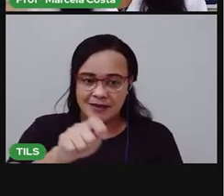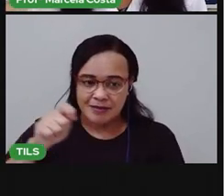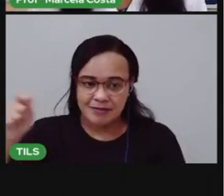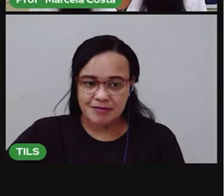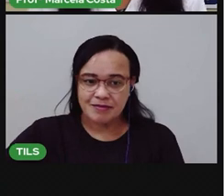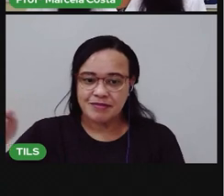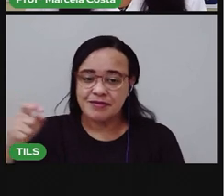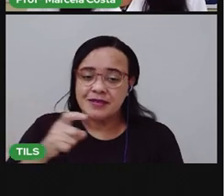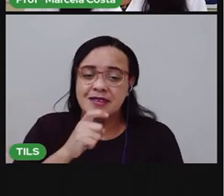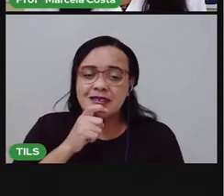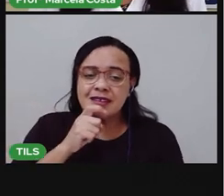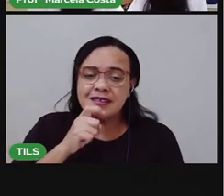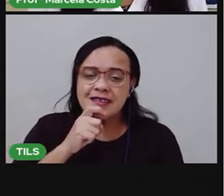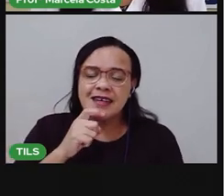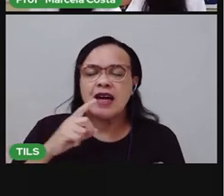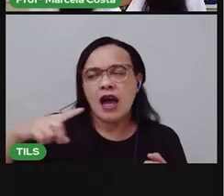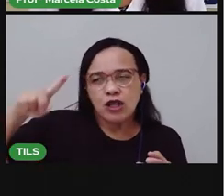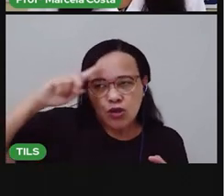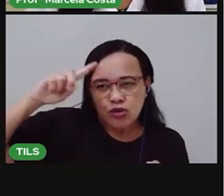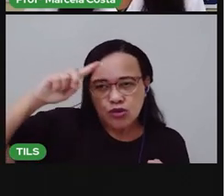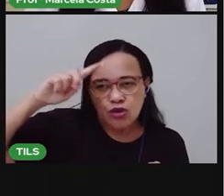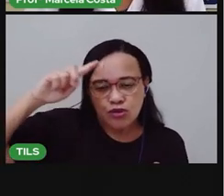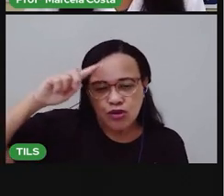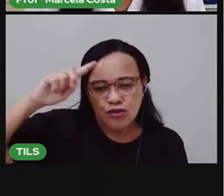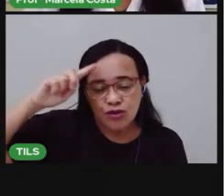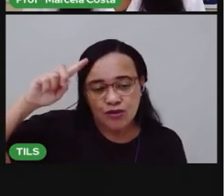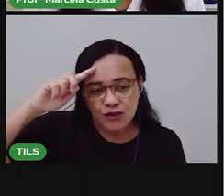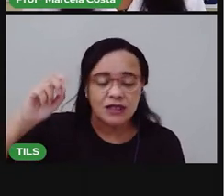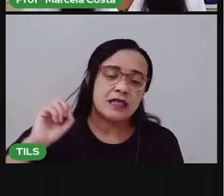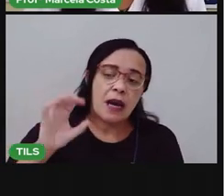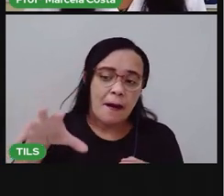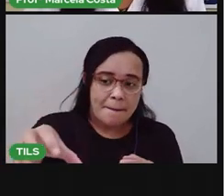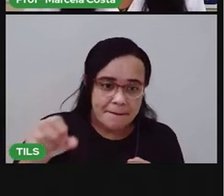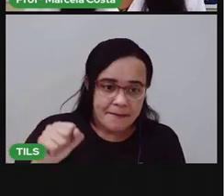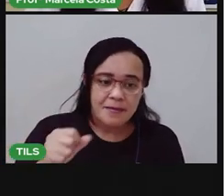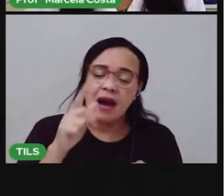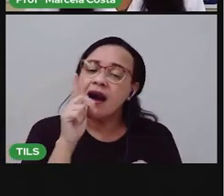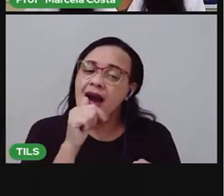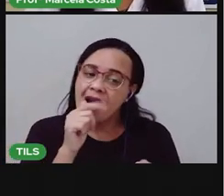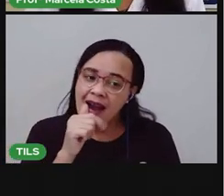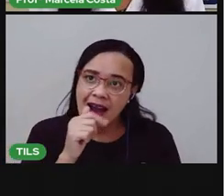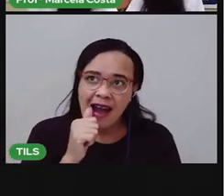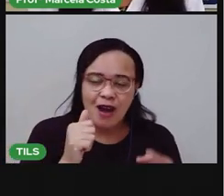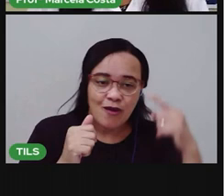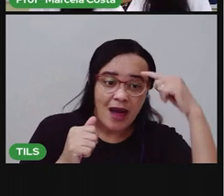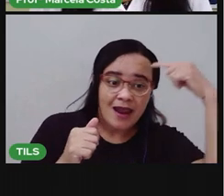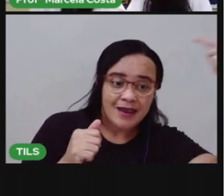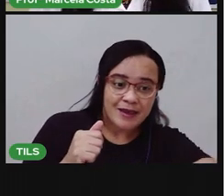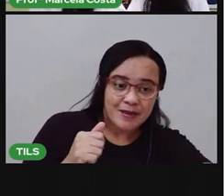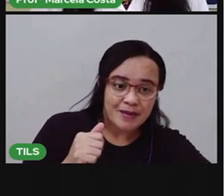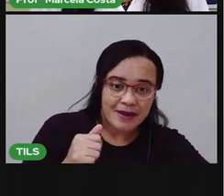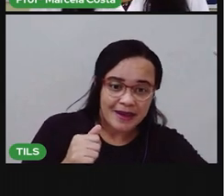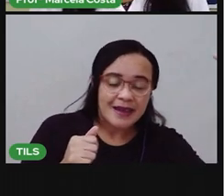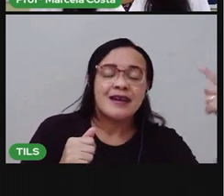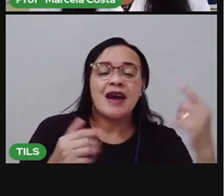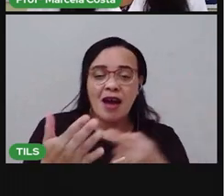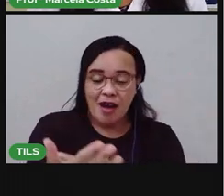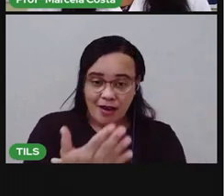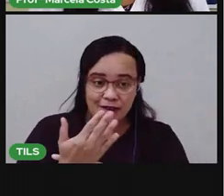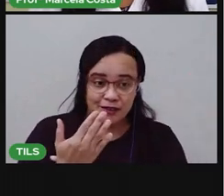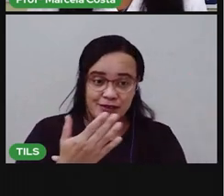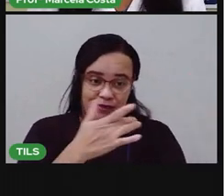Então, todos os dias você vai beber toda a água que tiver naquele vaso, naquele litro. Isso aí já vai te ajudar muito.